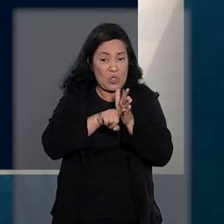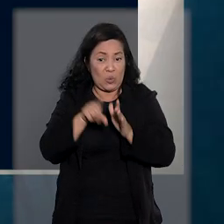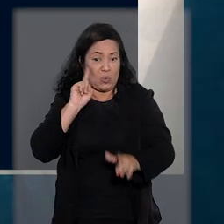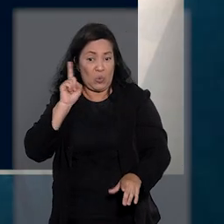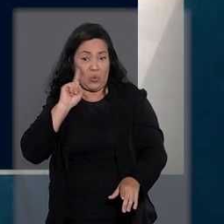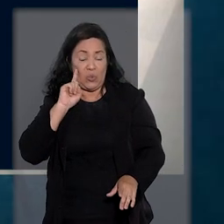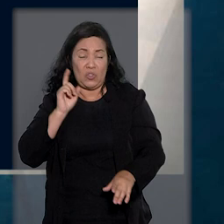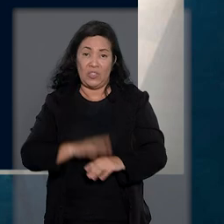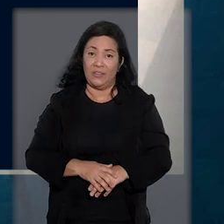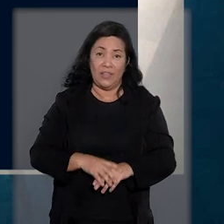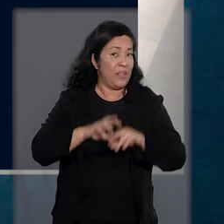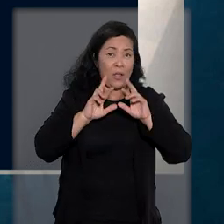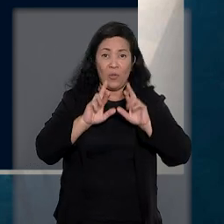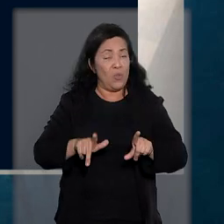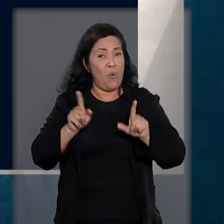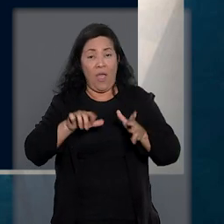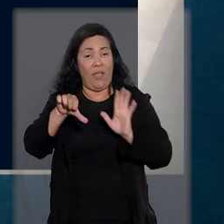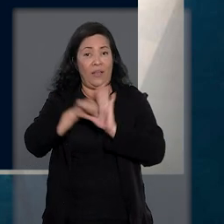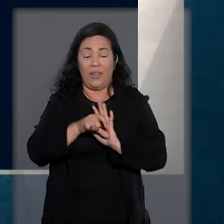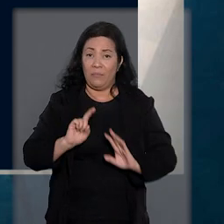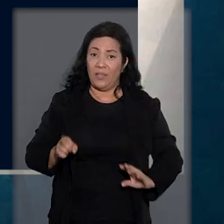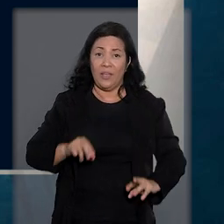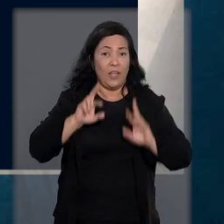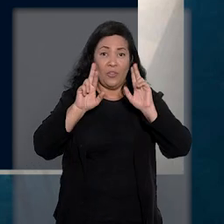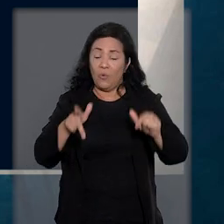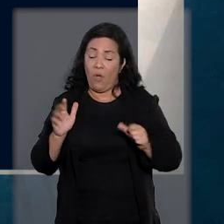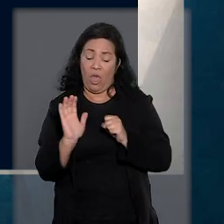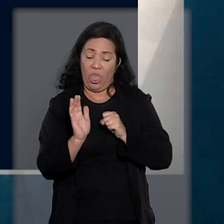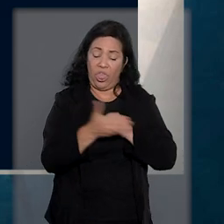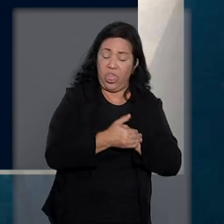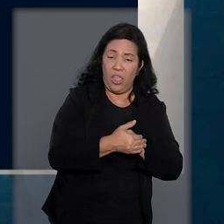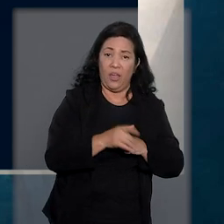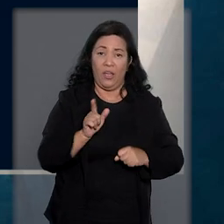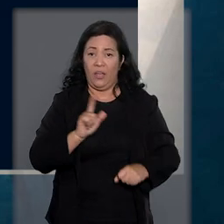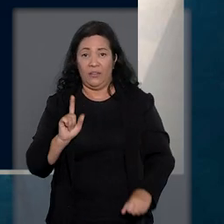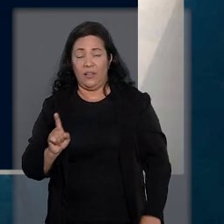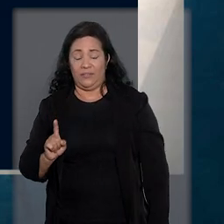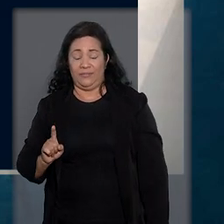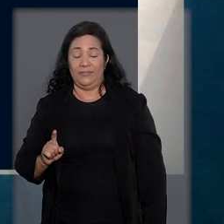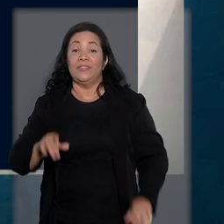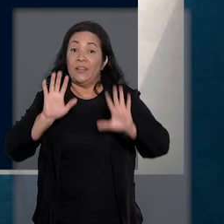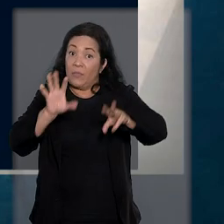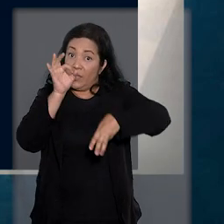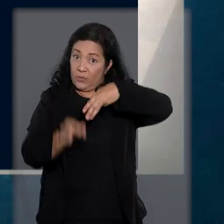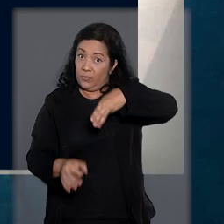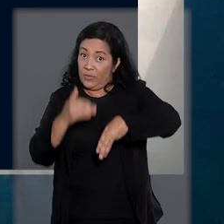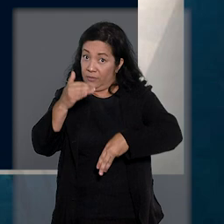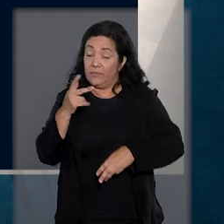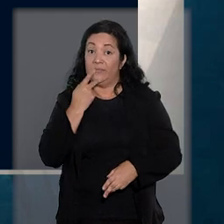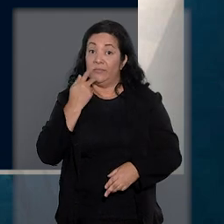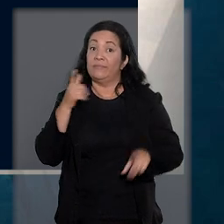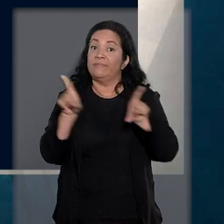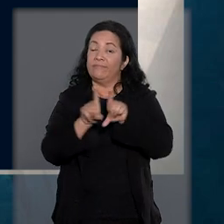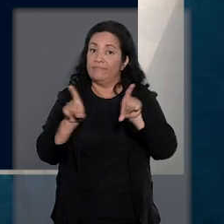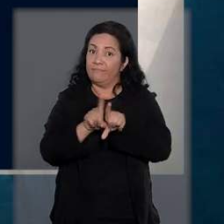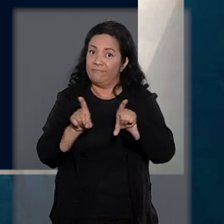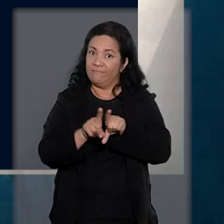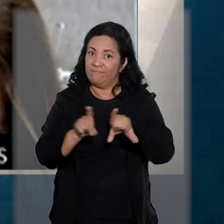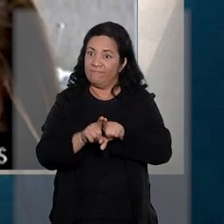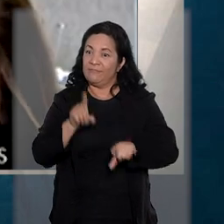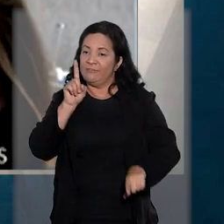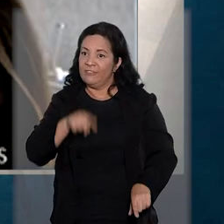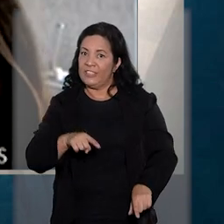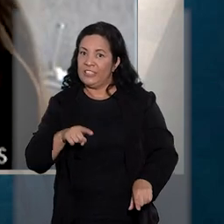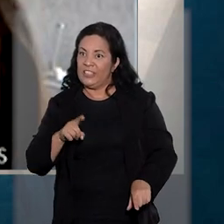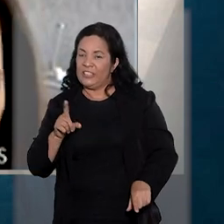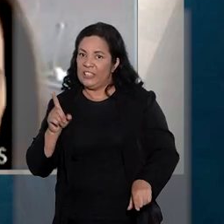não sendo, portanto, acobertados por sigilo, não de índole íntima. Além disso, o ministro também afirmou que, nesse caso,